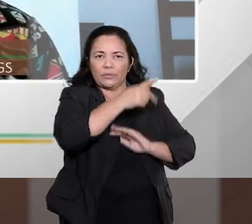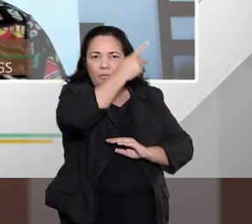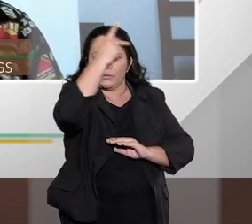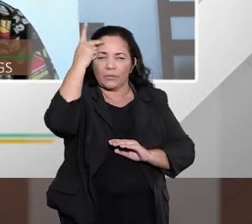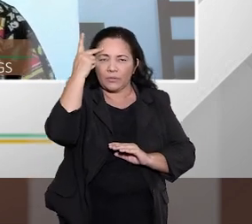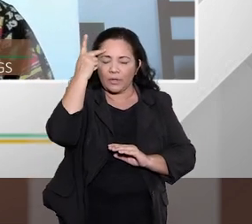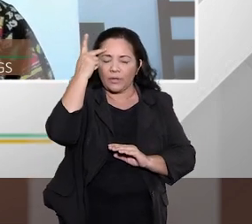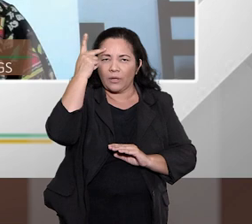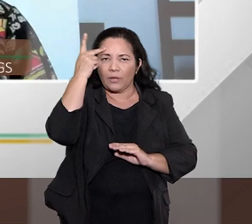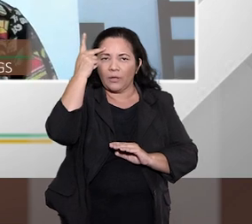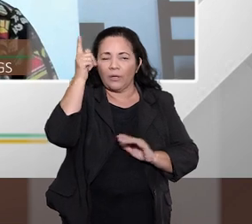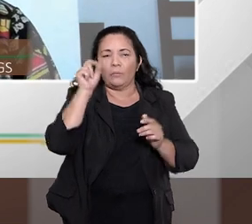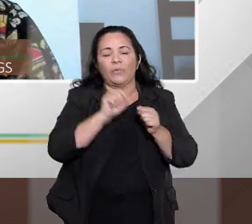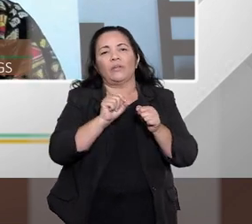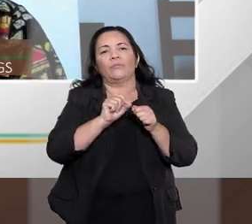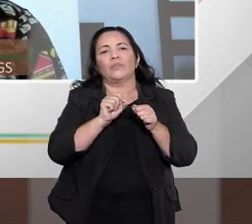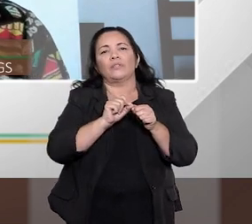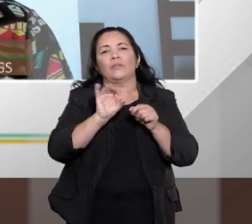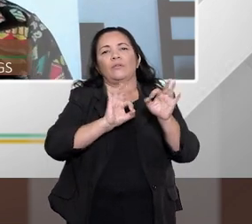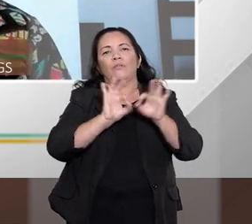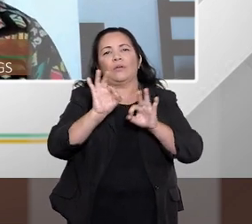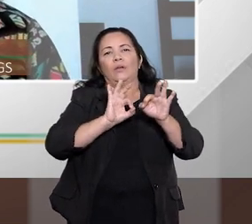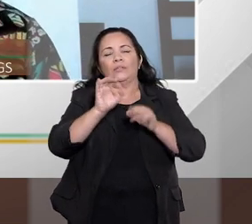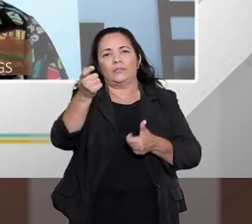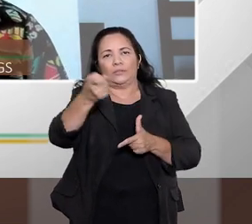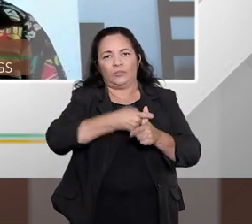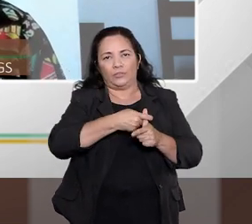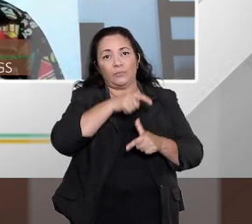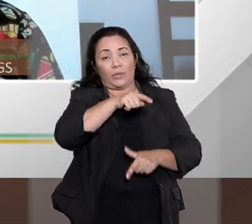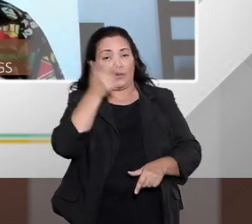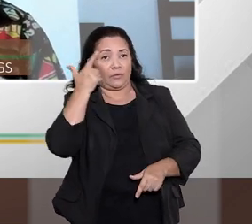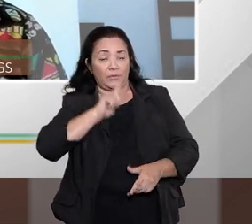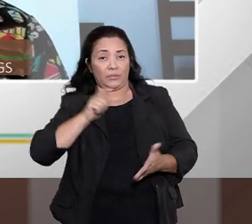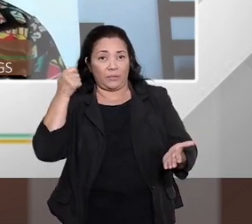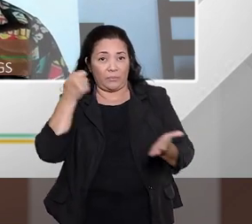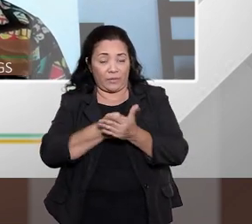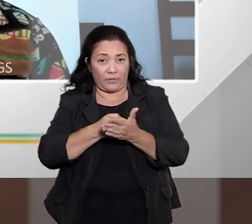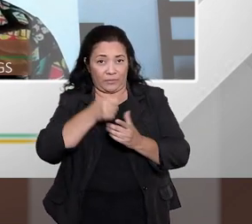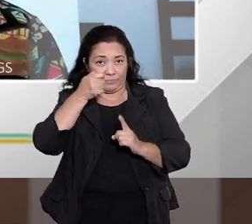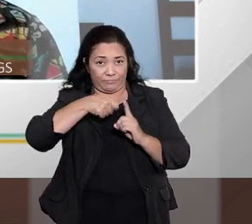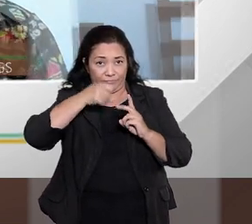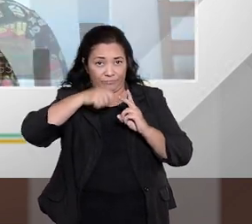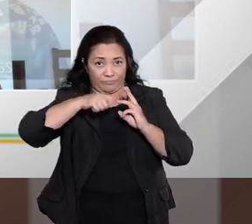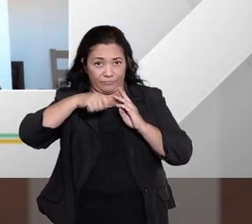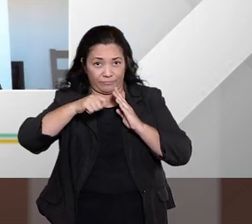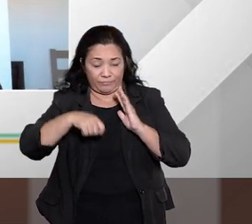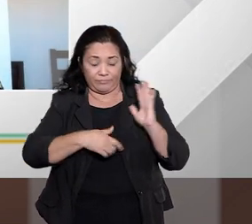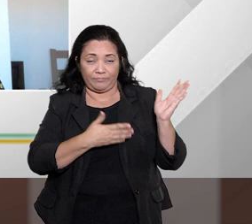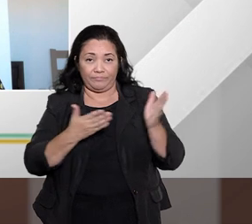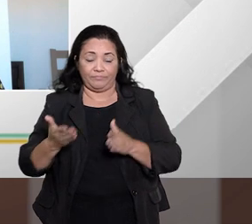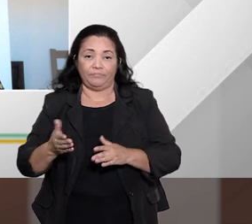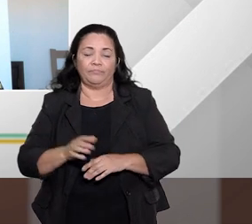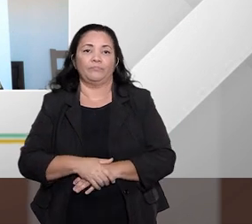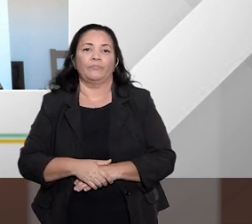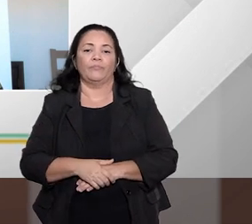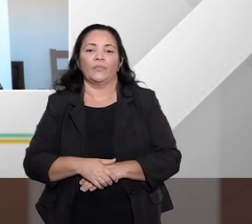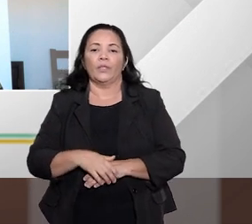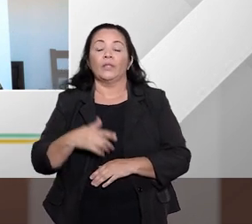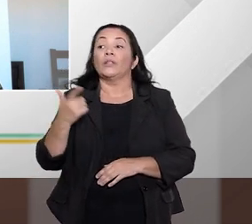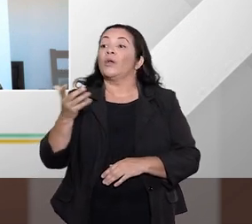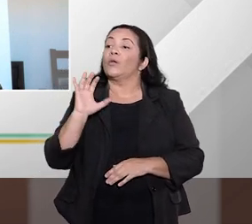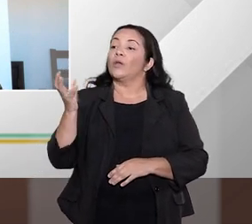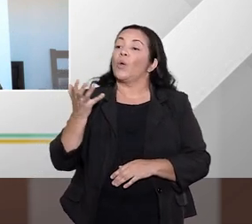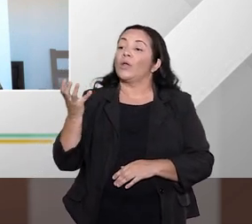plano de pagamento compulsório das dívidas remanescentes aquelas que forem ilícitas Bom, então eu gostaria de